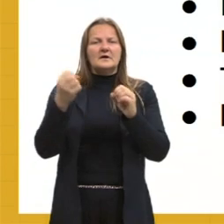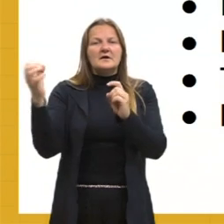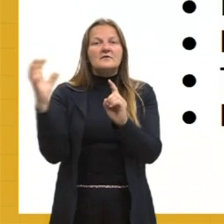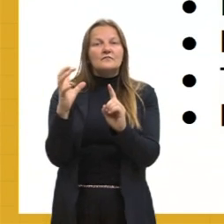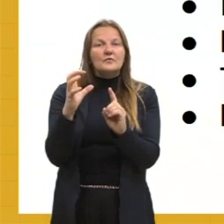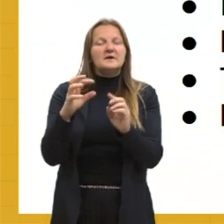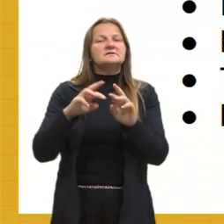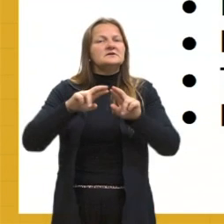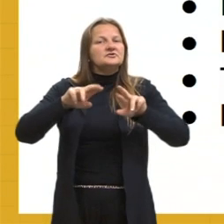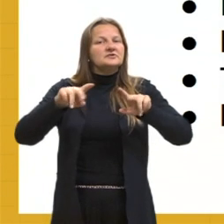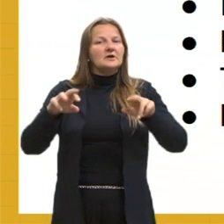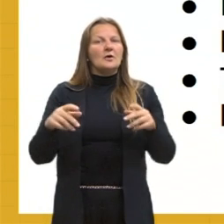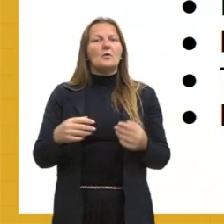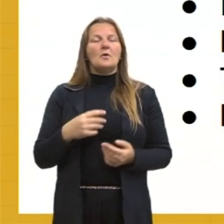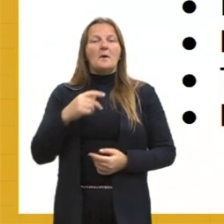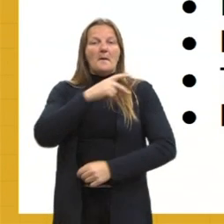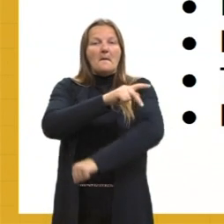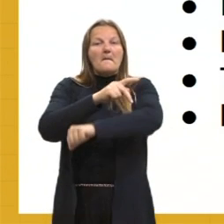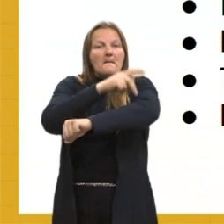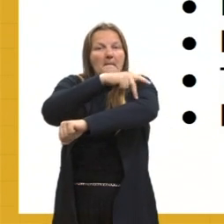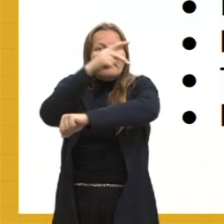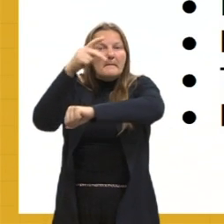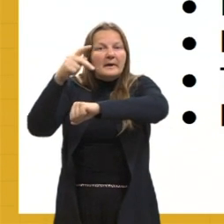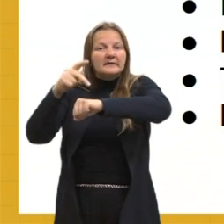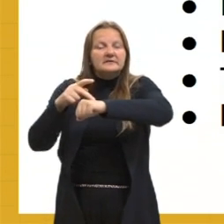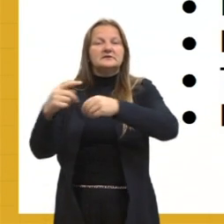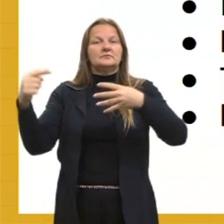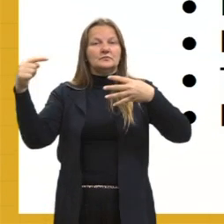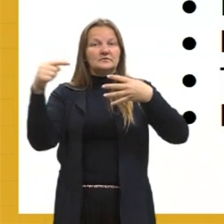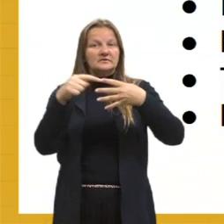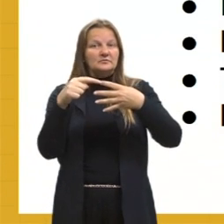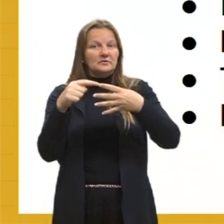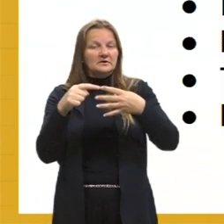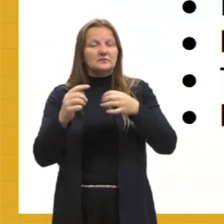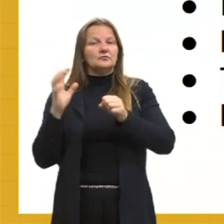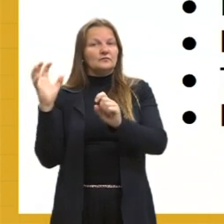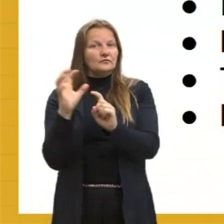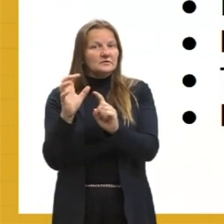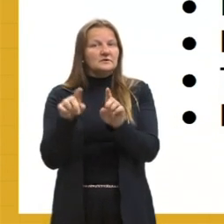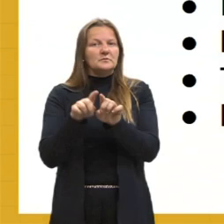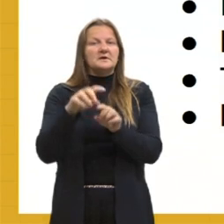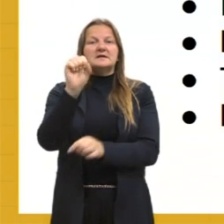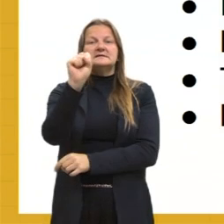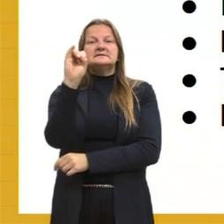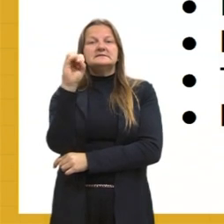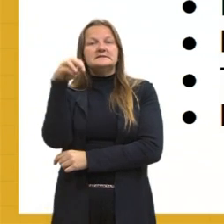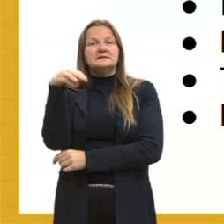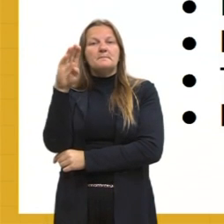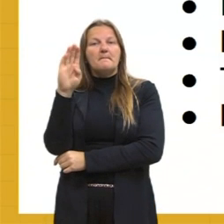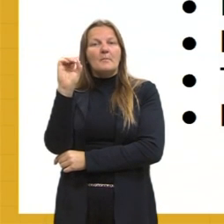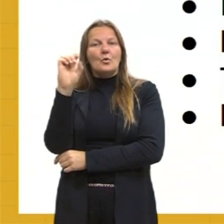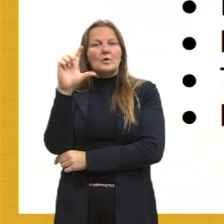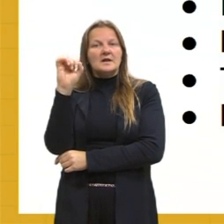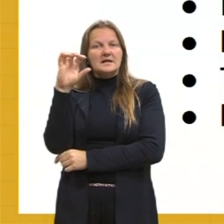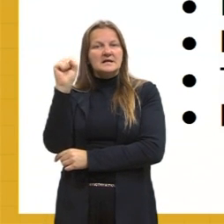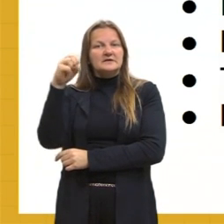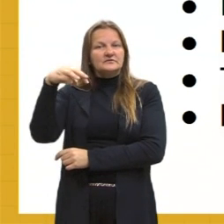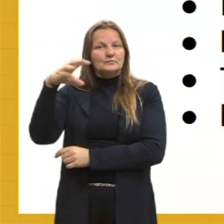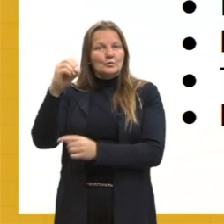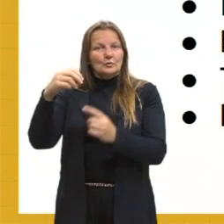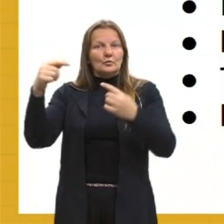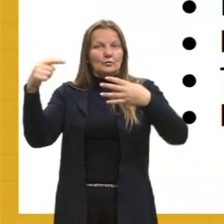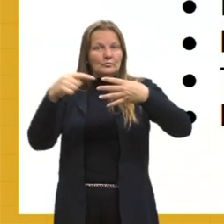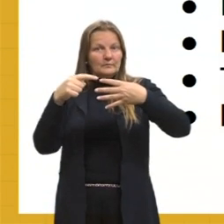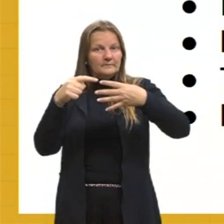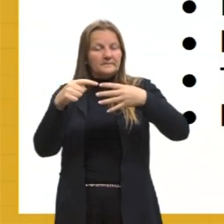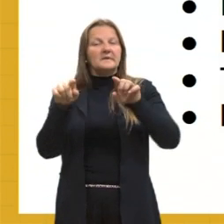parnazernismo e do simbolismo, que lá pelos modernistas da primeira fase foi bastante combatido, agora temos um